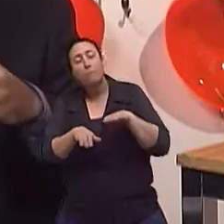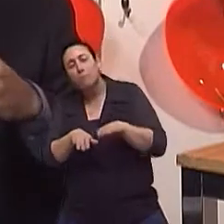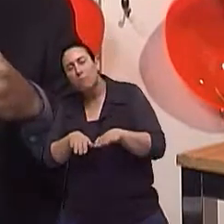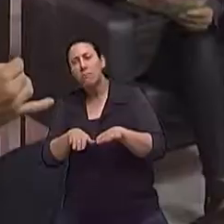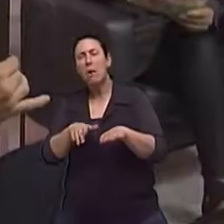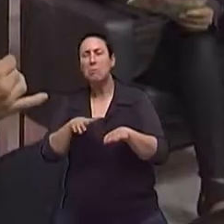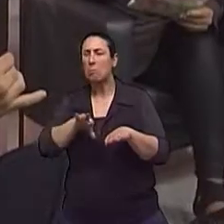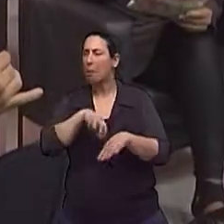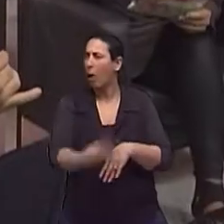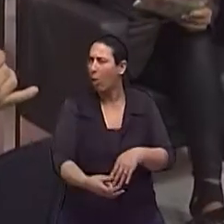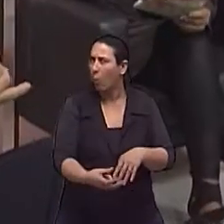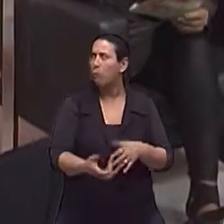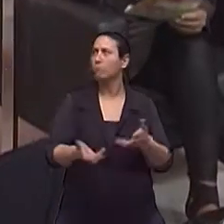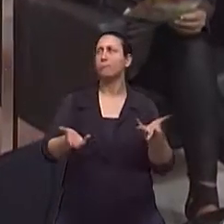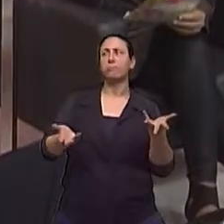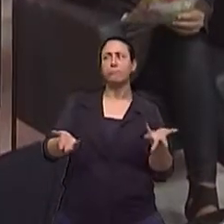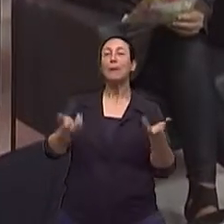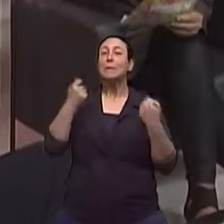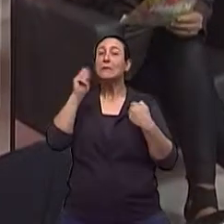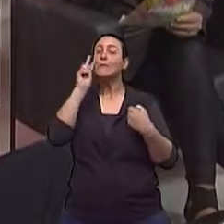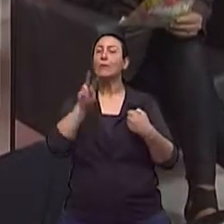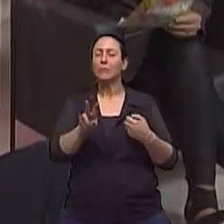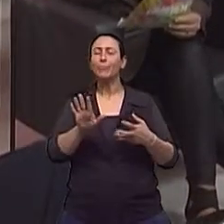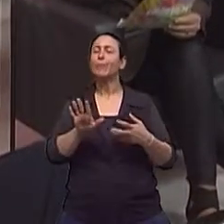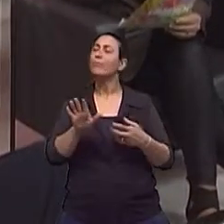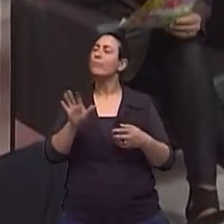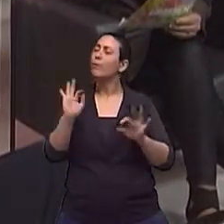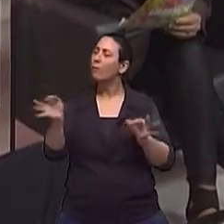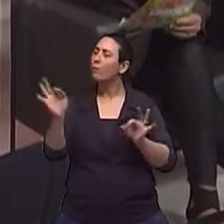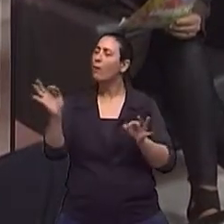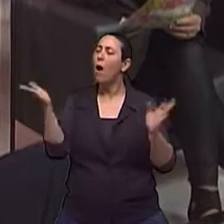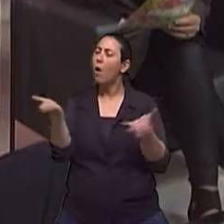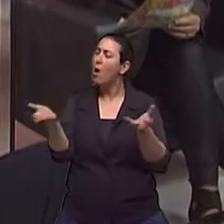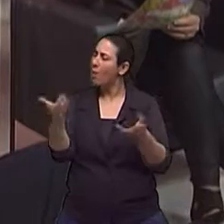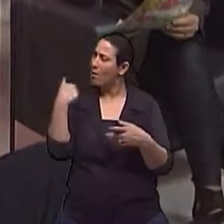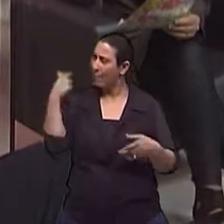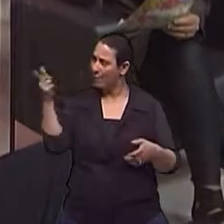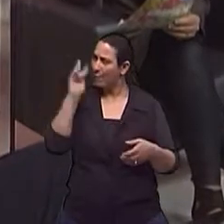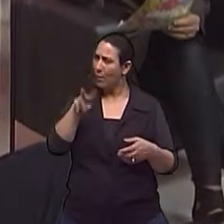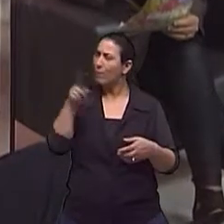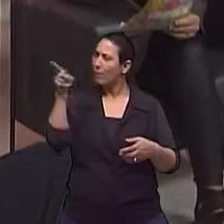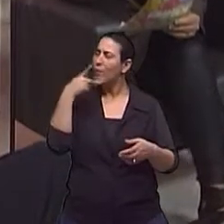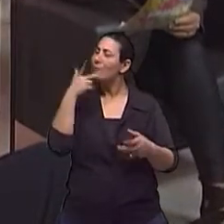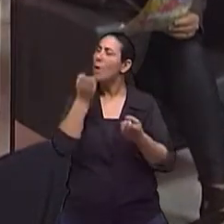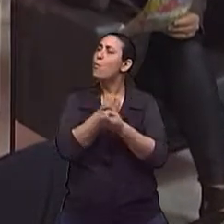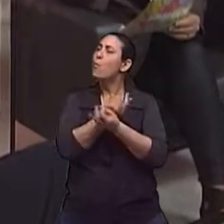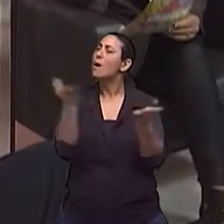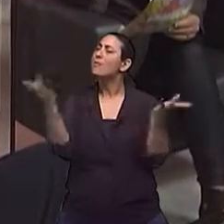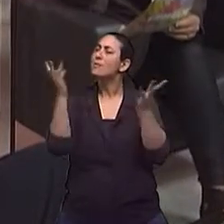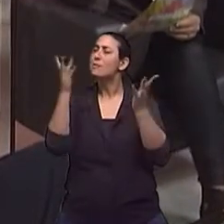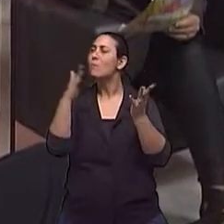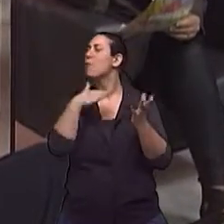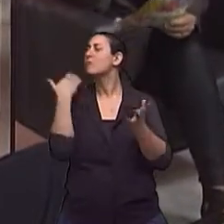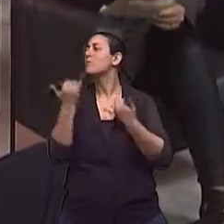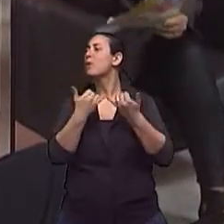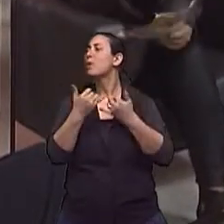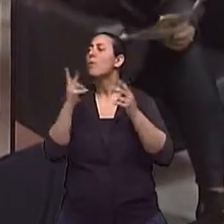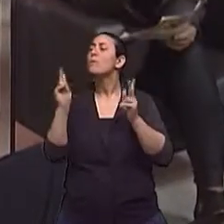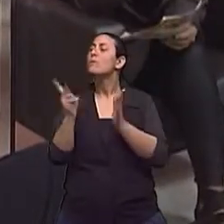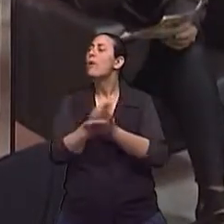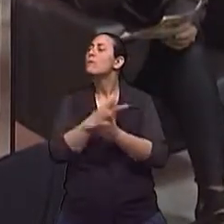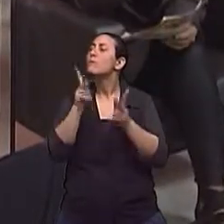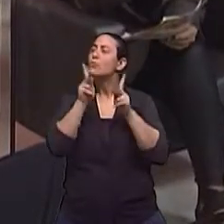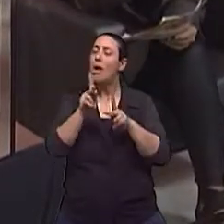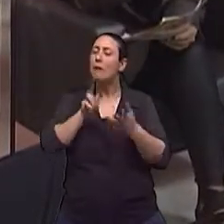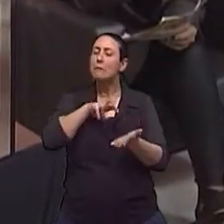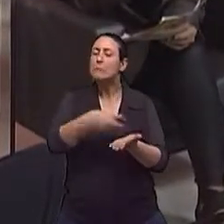entendeu? E caiu. E eu quero pegar a questão da queda, que quantas mortes, um tempo depois, acontecem por